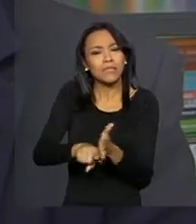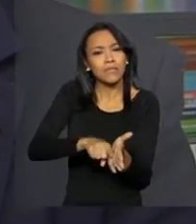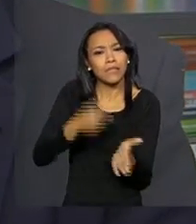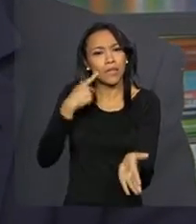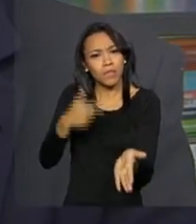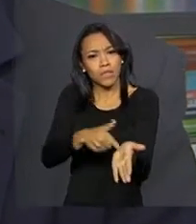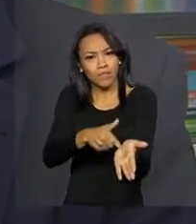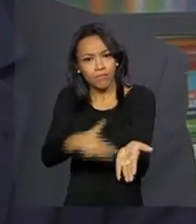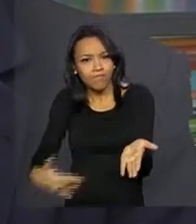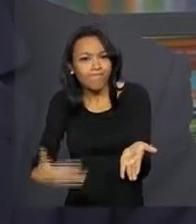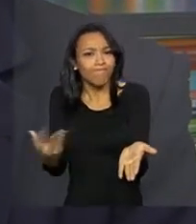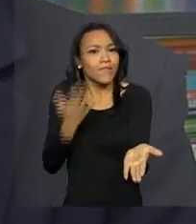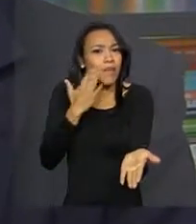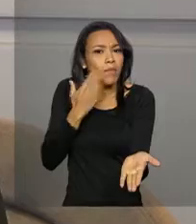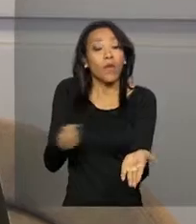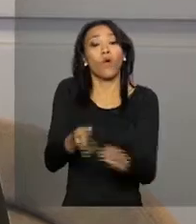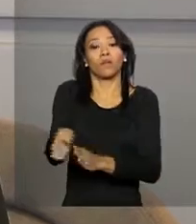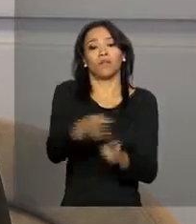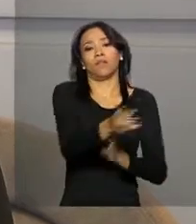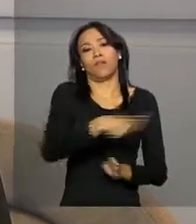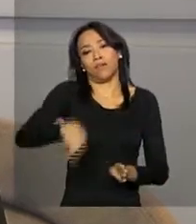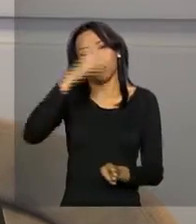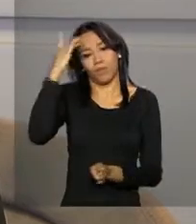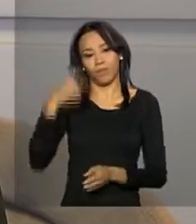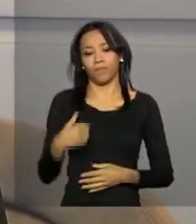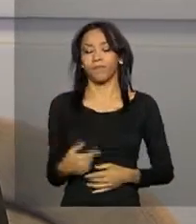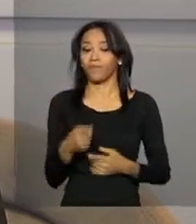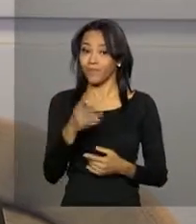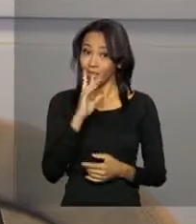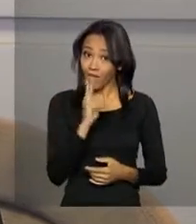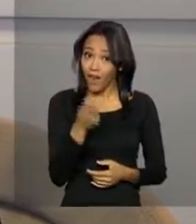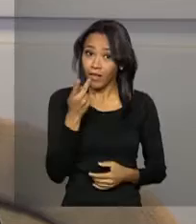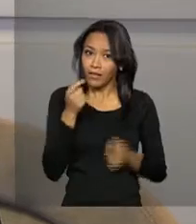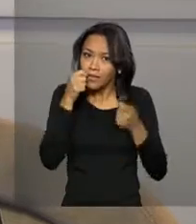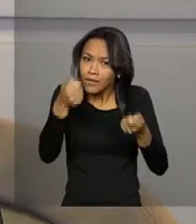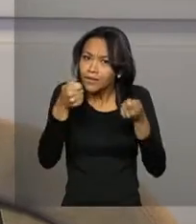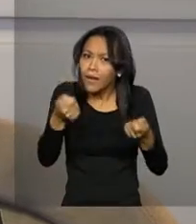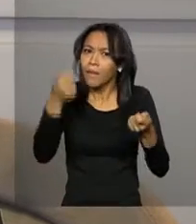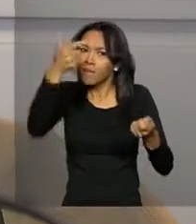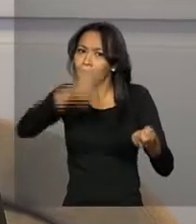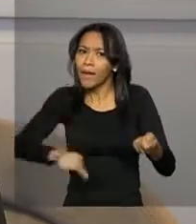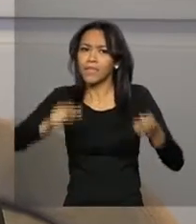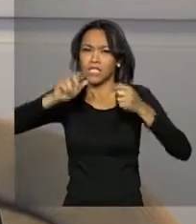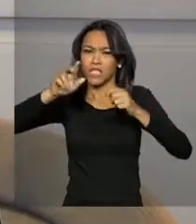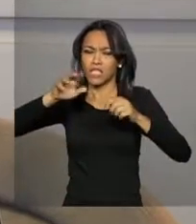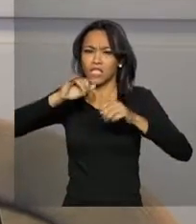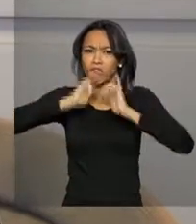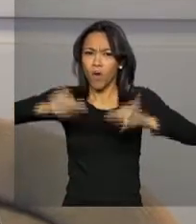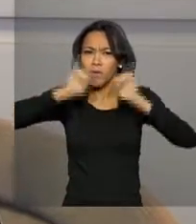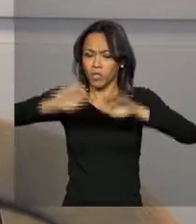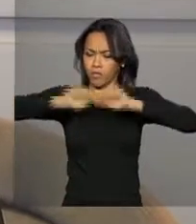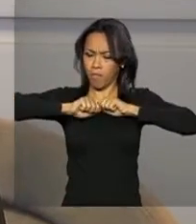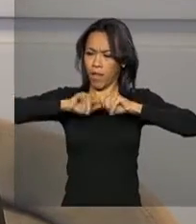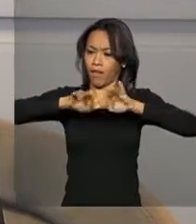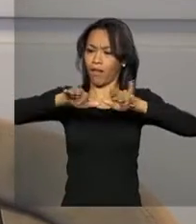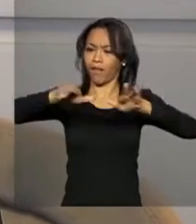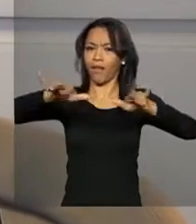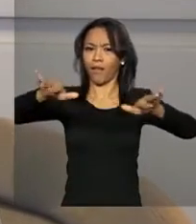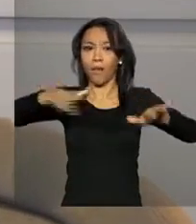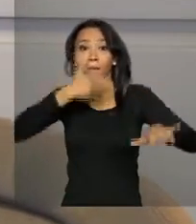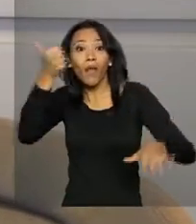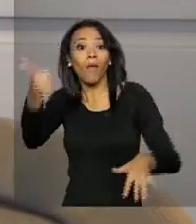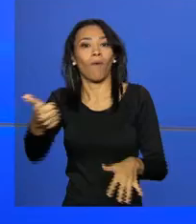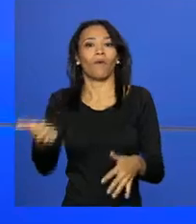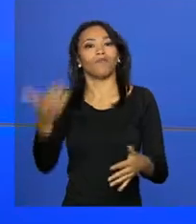modo de tratar e orientar essa população. A gente precisa tentar disseminar, que quanto mais a gente disseminar a informação, é onde a gente vai ter melhores